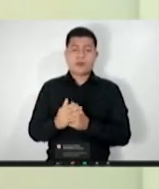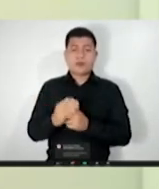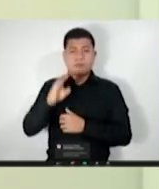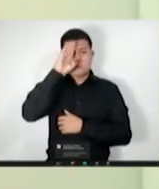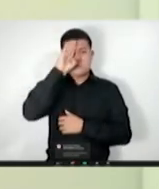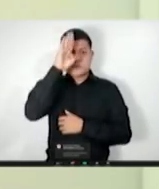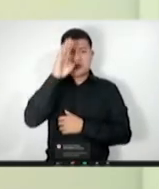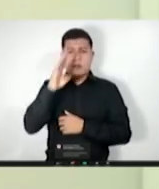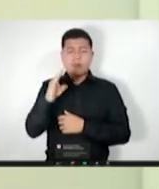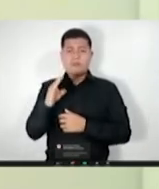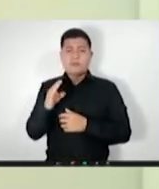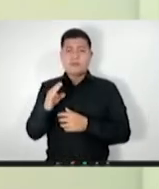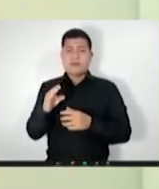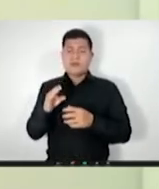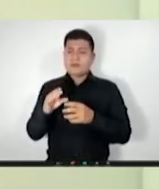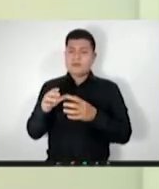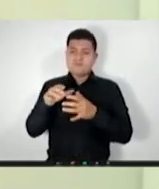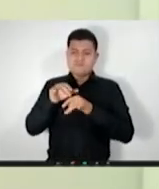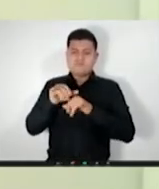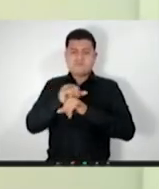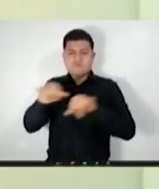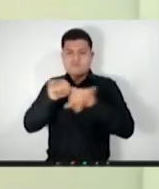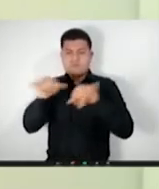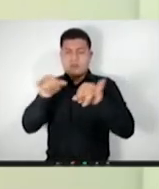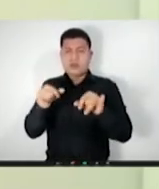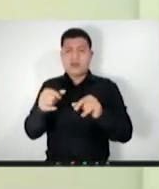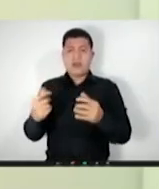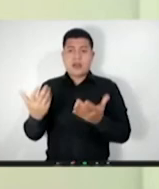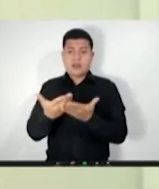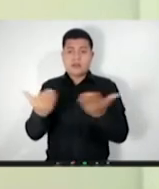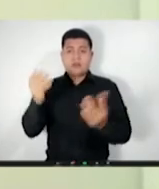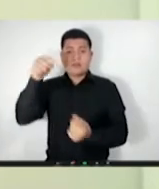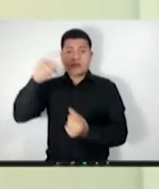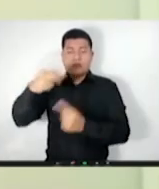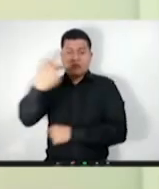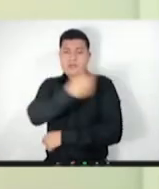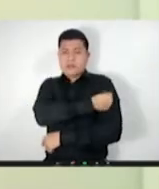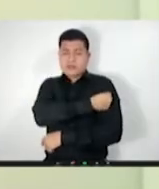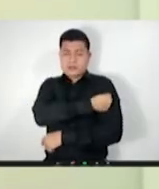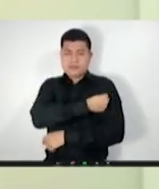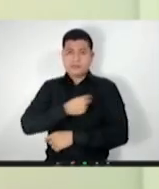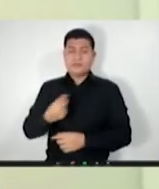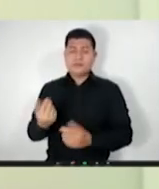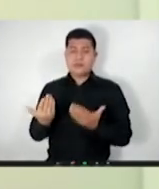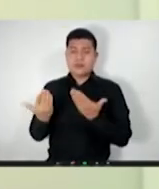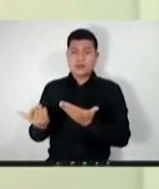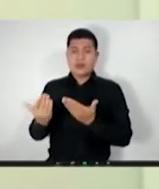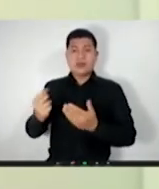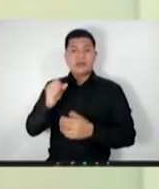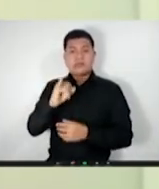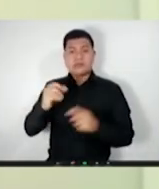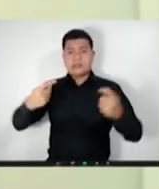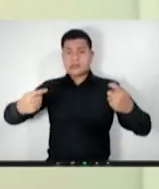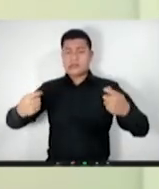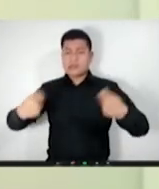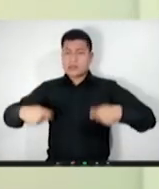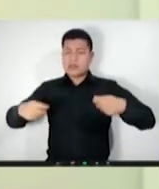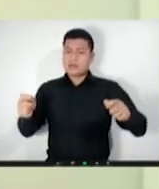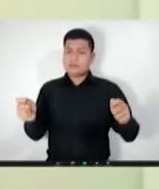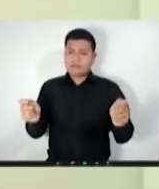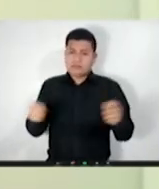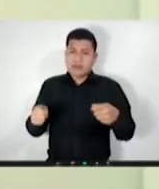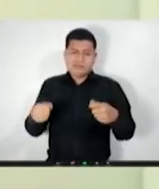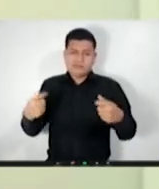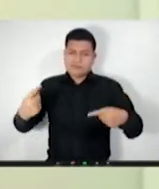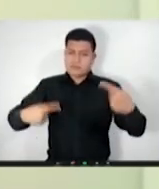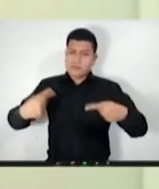campanhas relacionadas à vacinação, para que nós possamos já deliberar quais são, se esses grupos vão ser contemplados